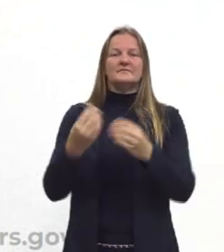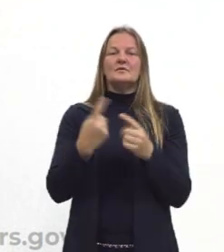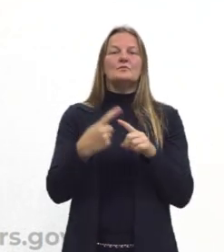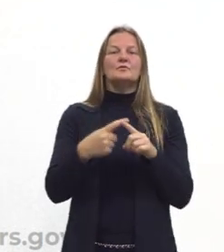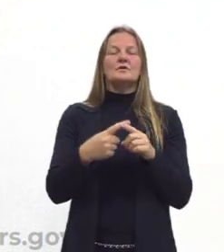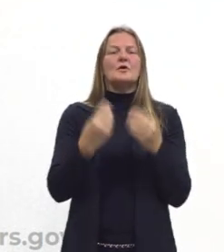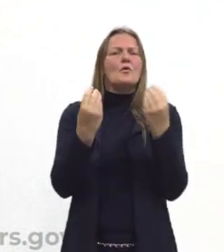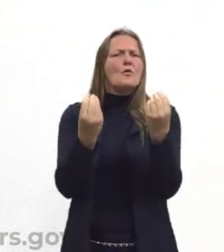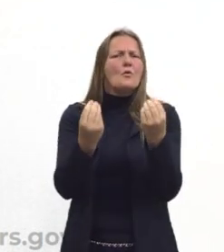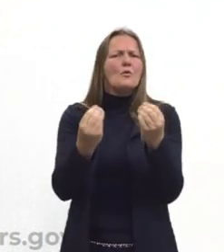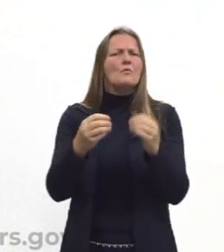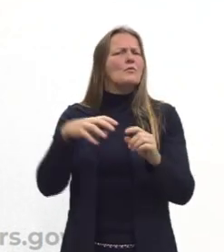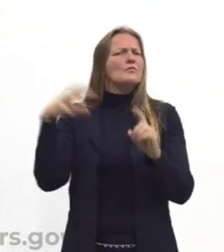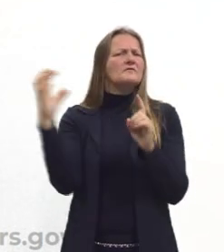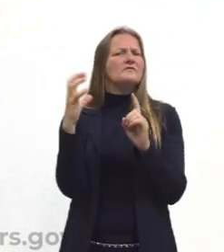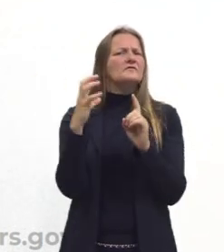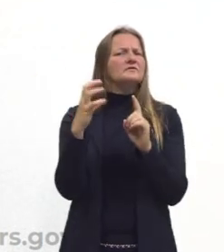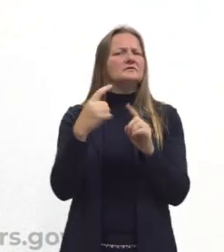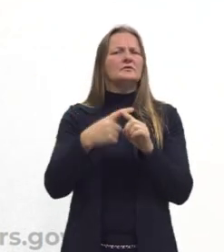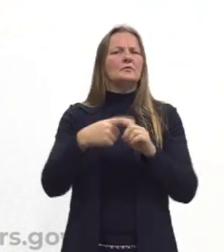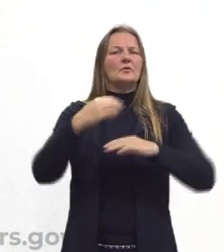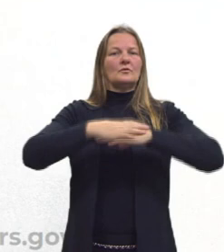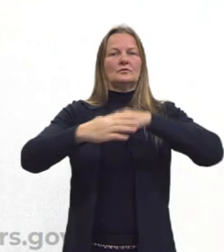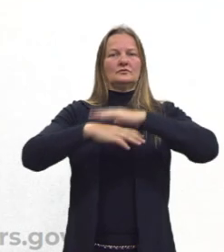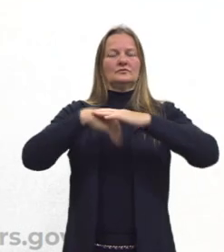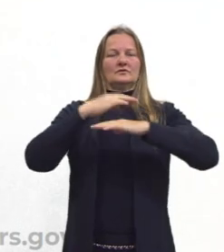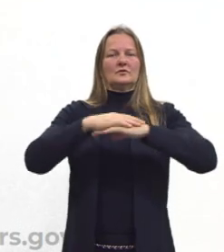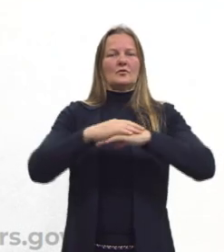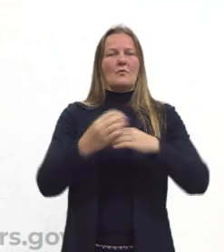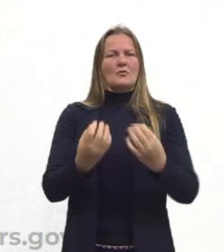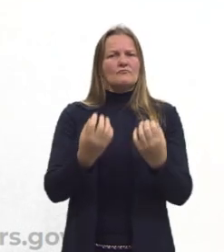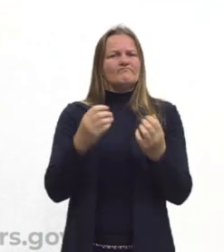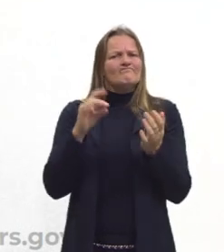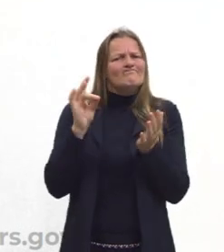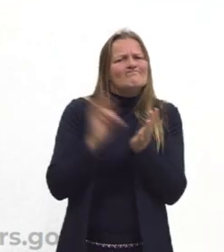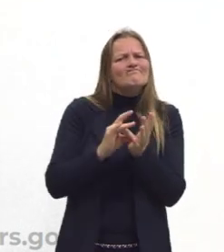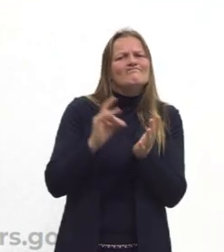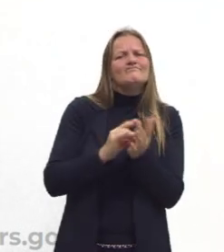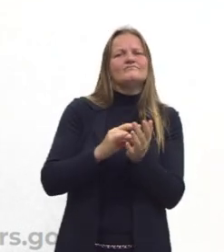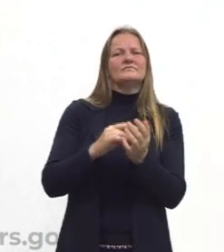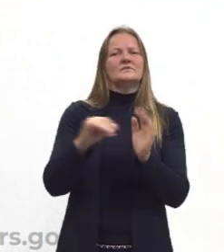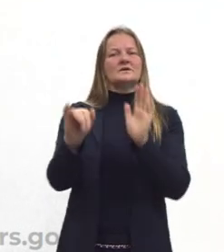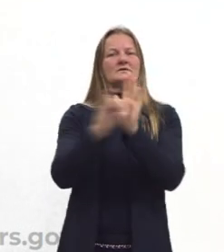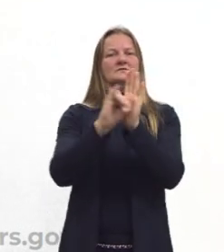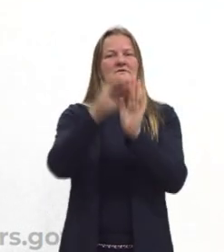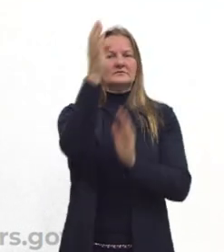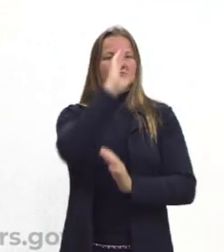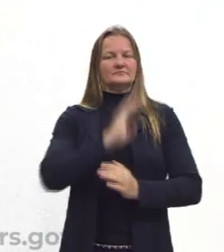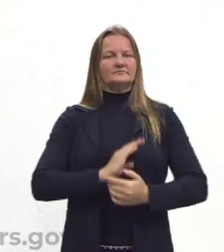esses fatores contribuíram para a construção e consolidação da identidade brasileira?